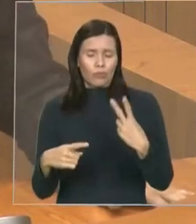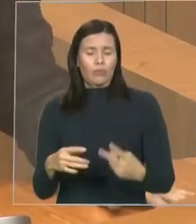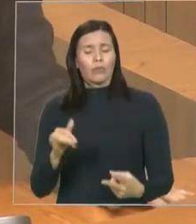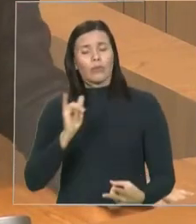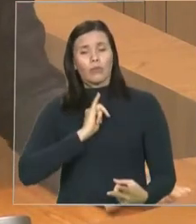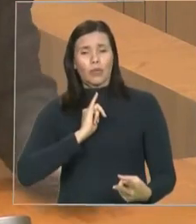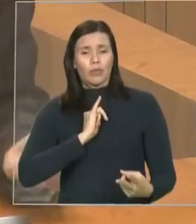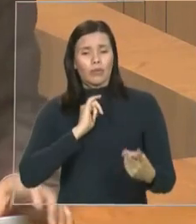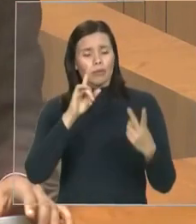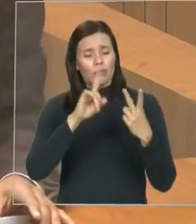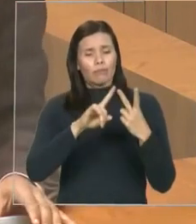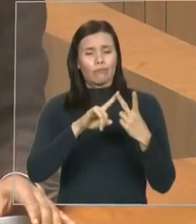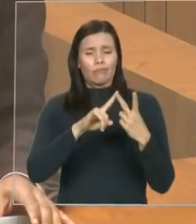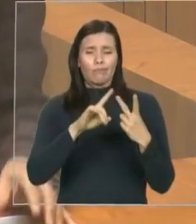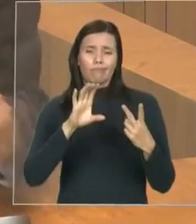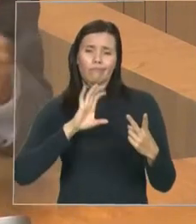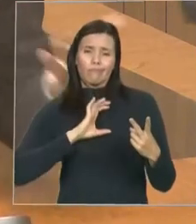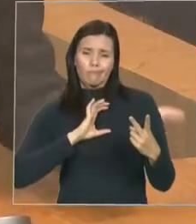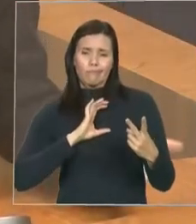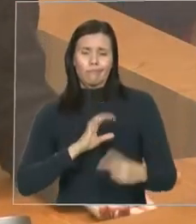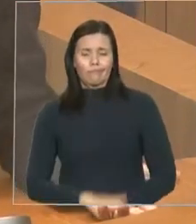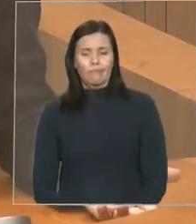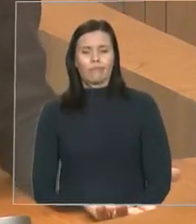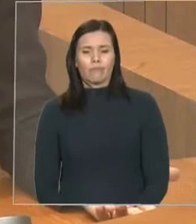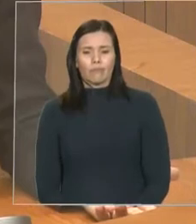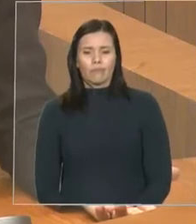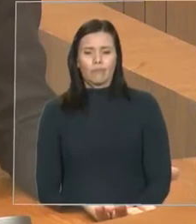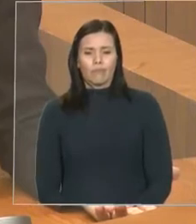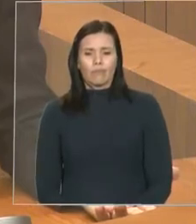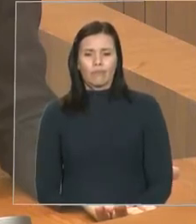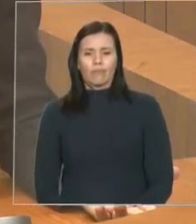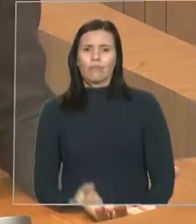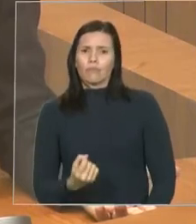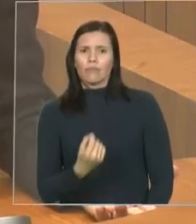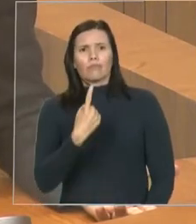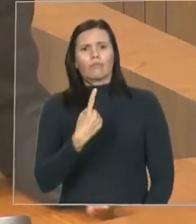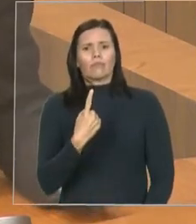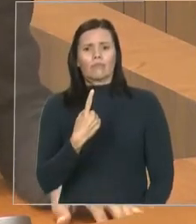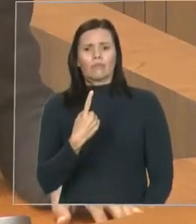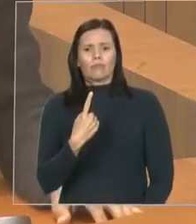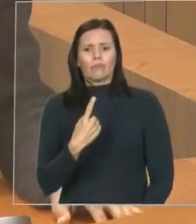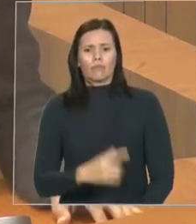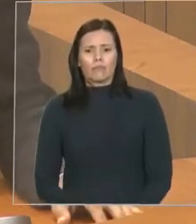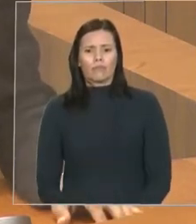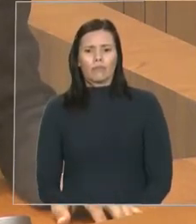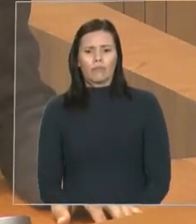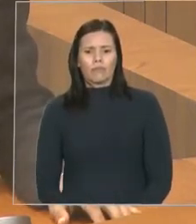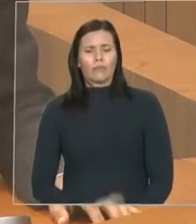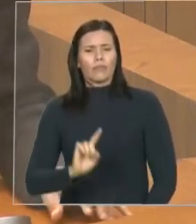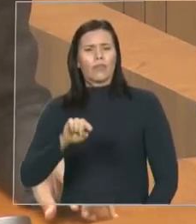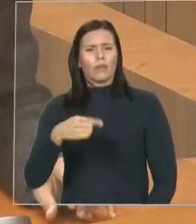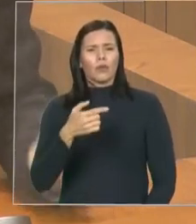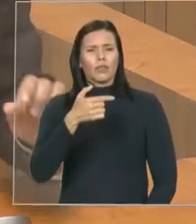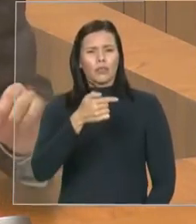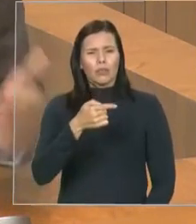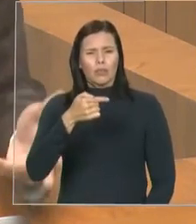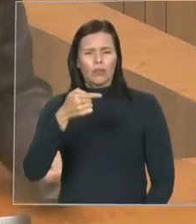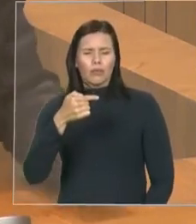inicialmente no edital. Para surpresa de todos, nas últimas 72 horas antes da prova,